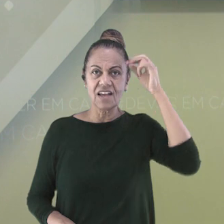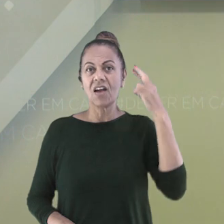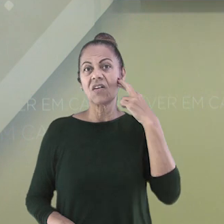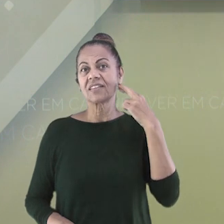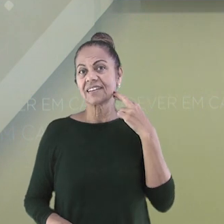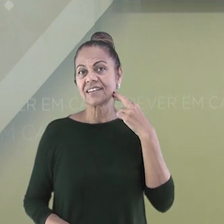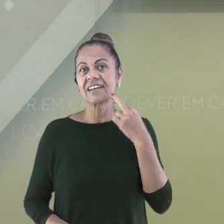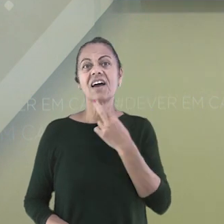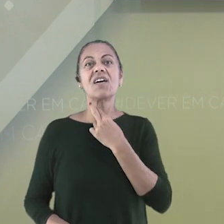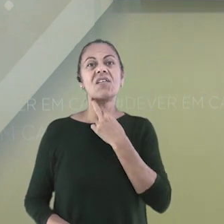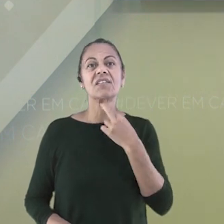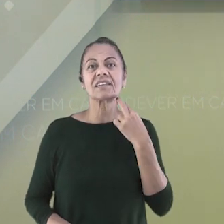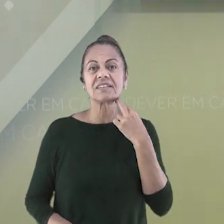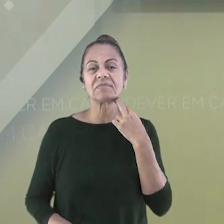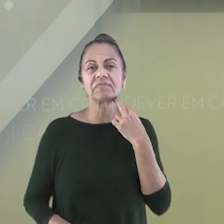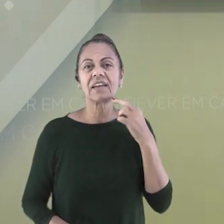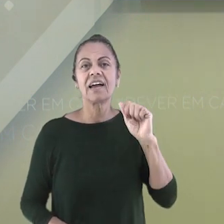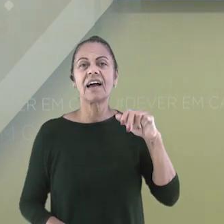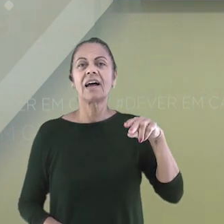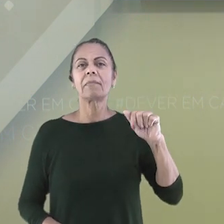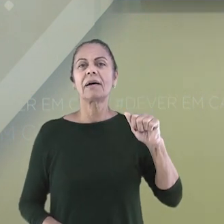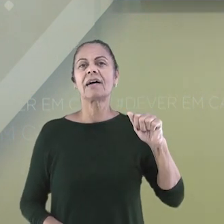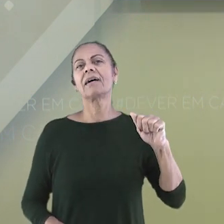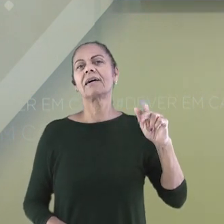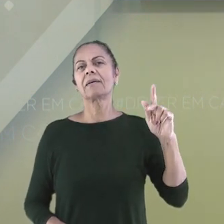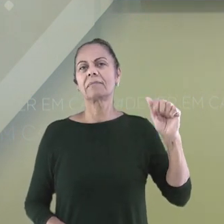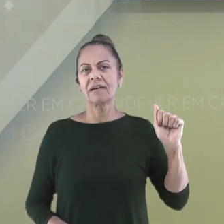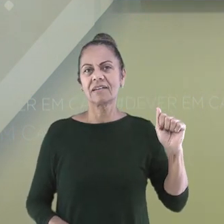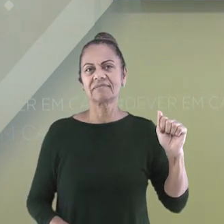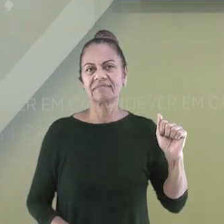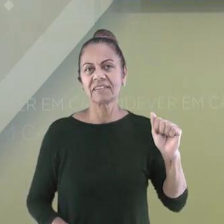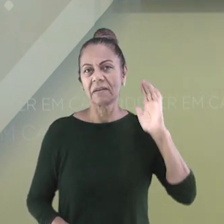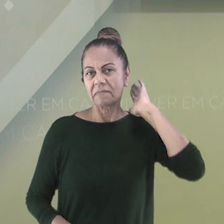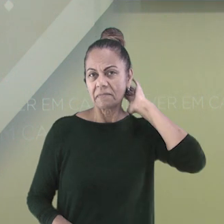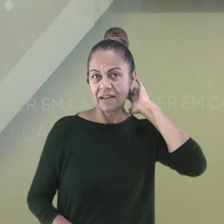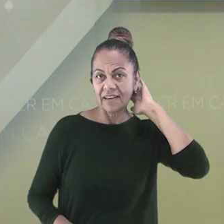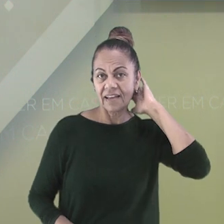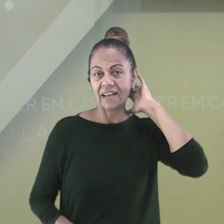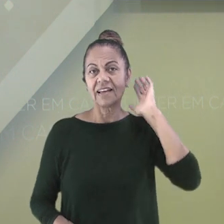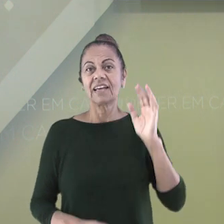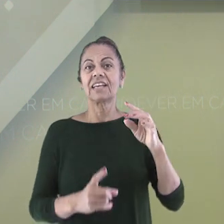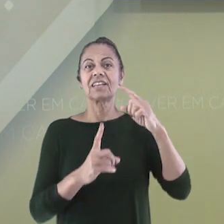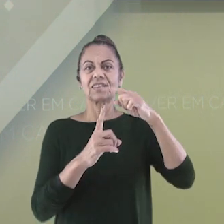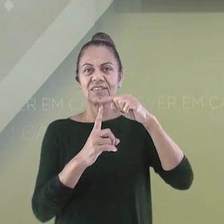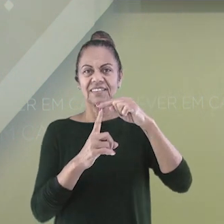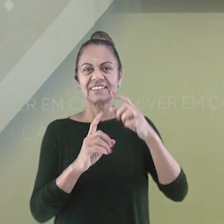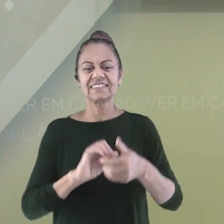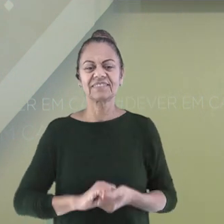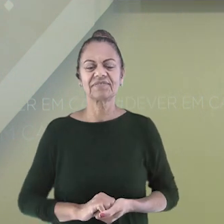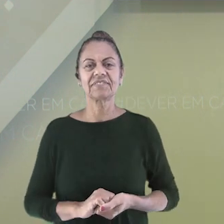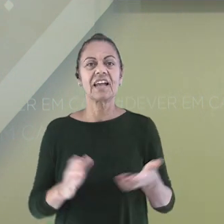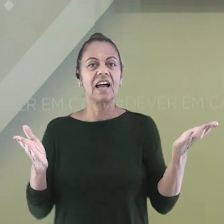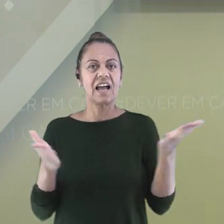Roraima, Amapá, Pará e Tocantins. Agora, vamos falar sobre a